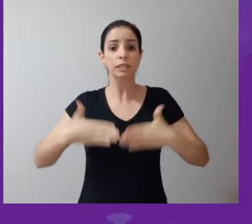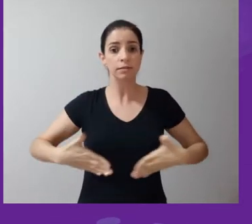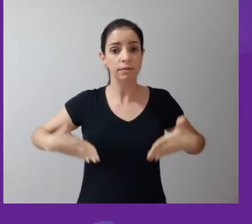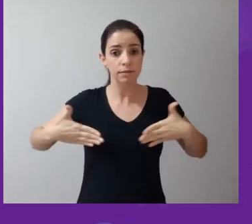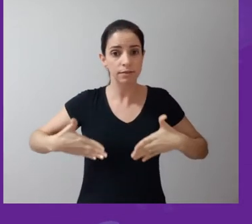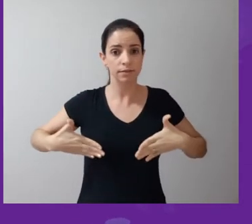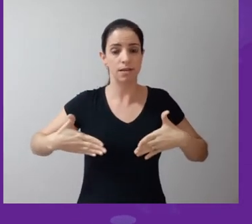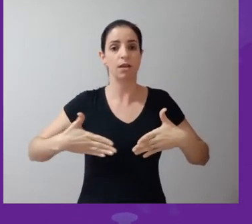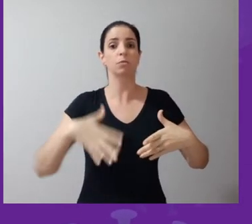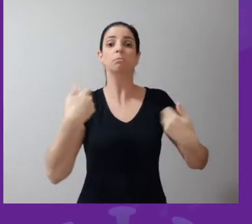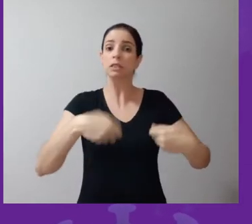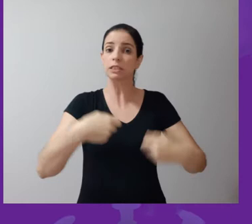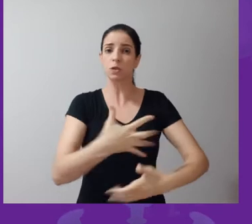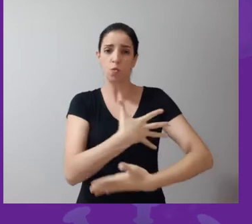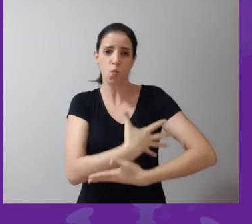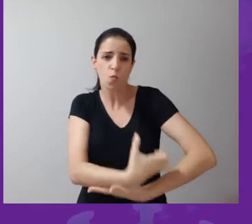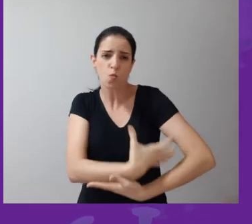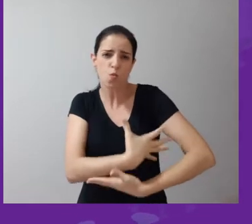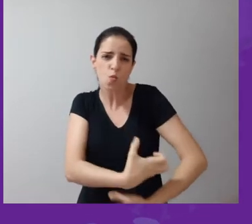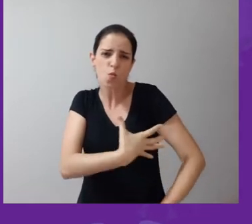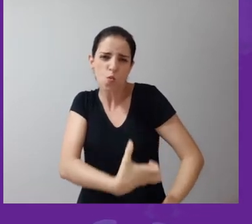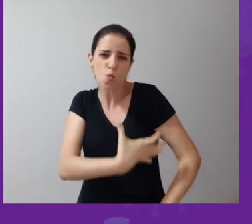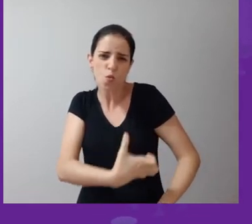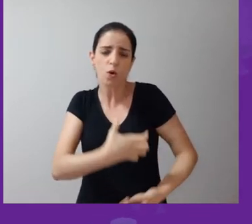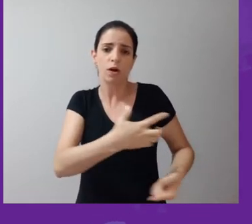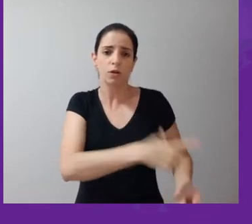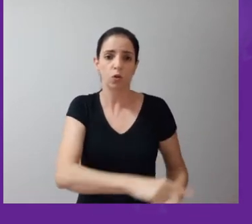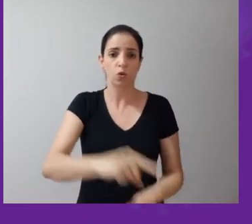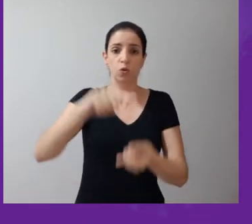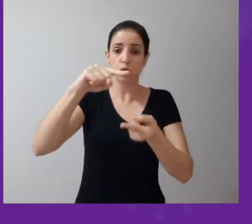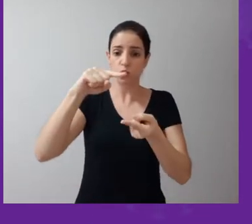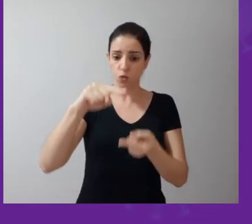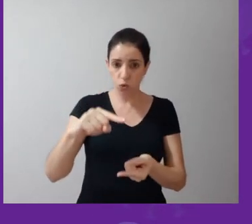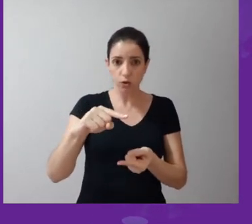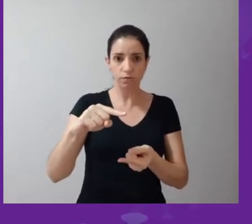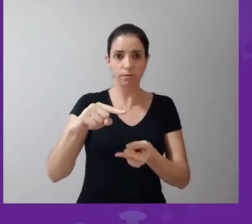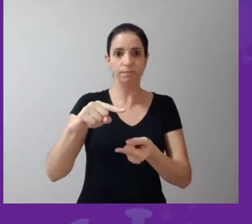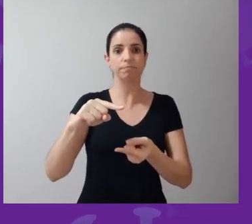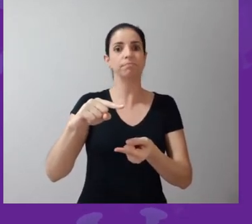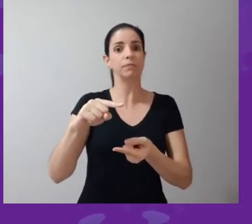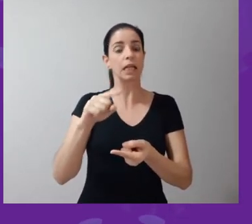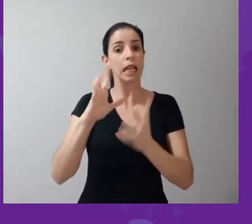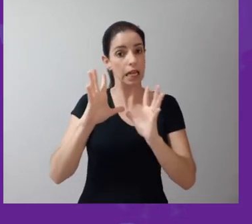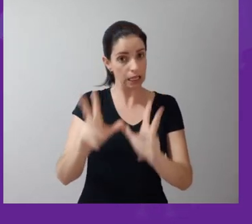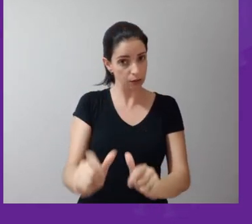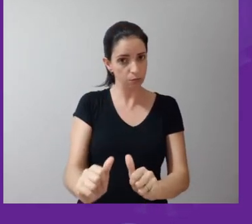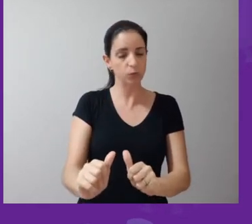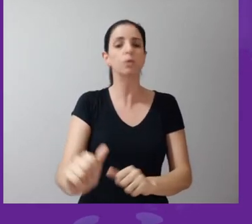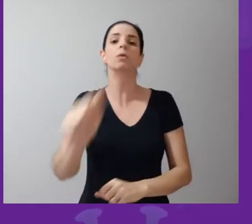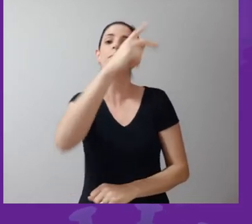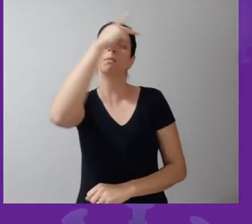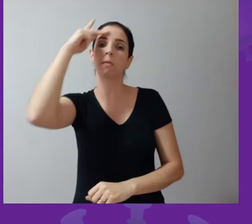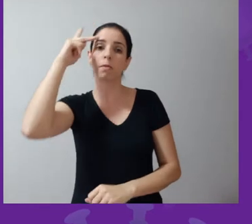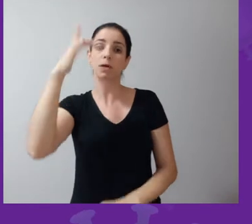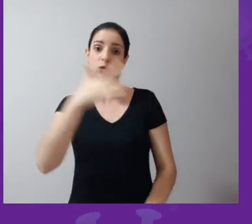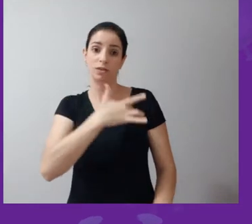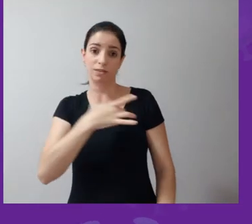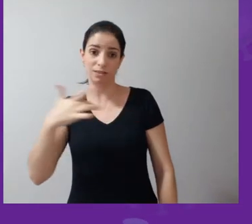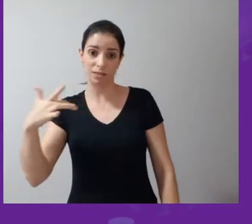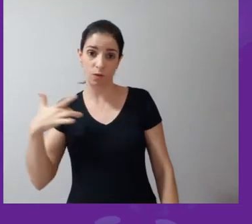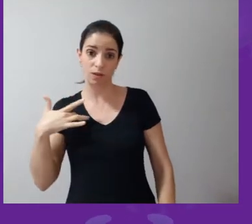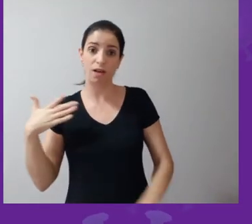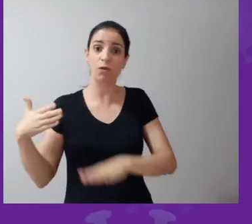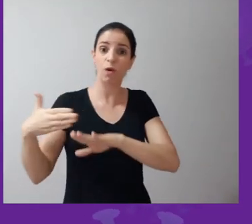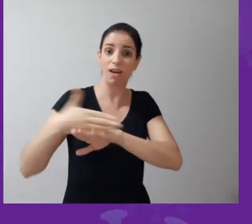faz ordem em um frasco bem fechado. Aí alguém sadio que está cuidando dessa mulher entra de máscara no